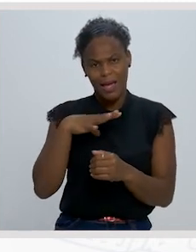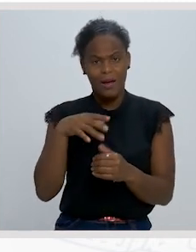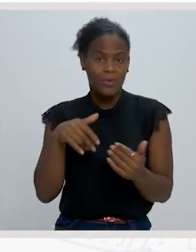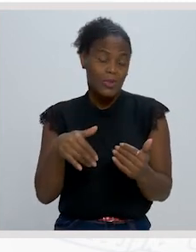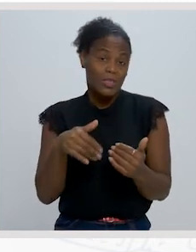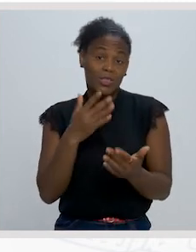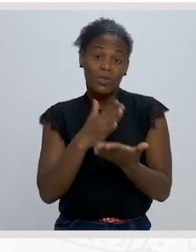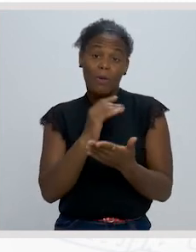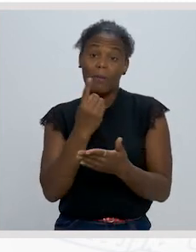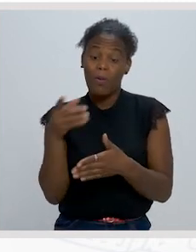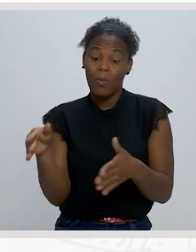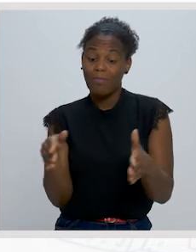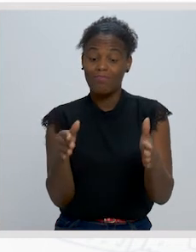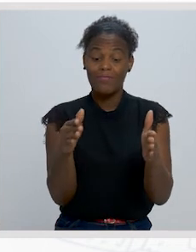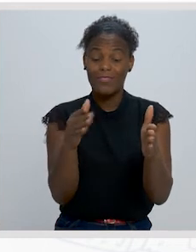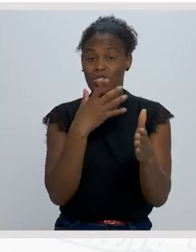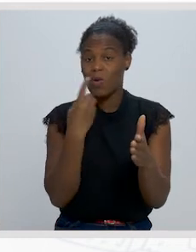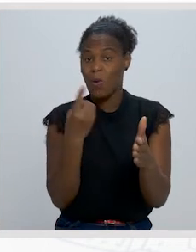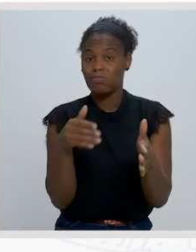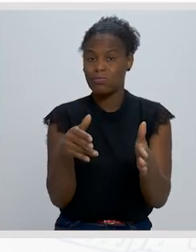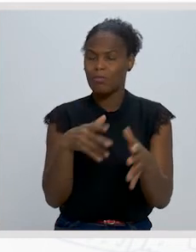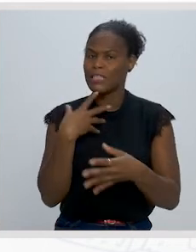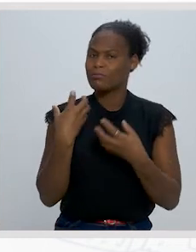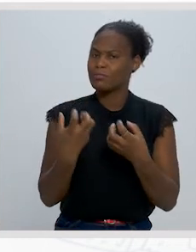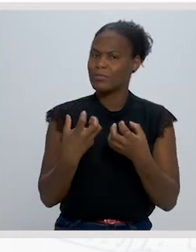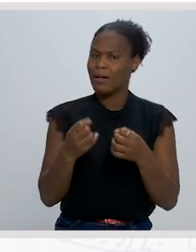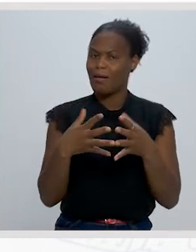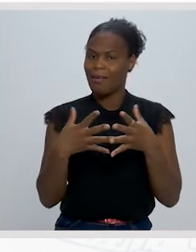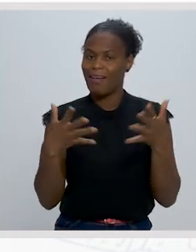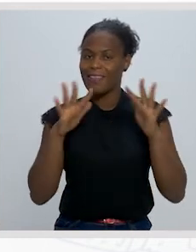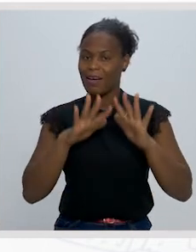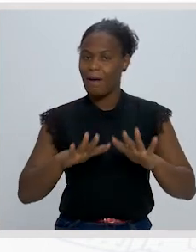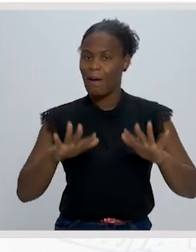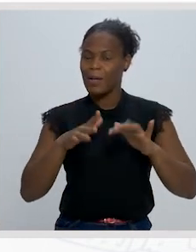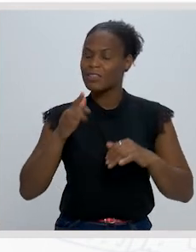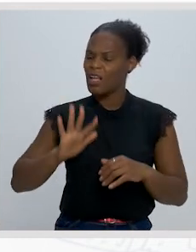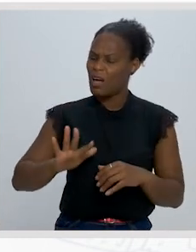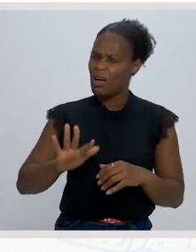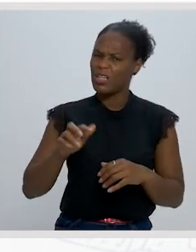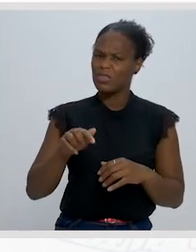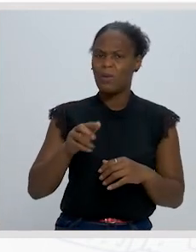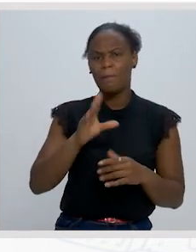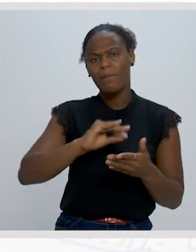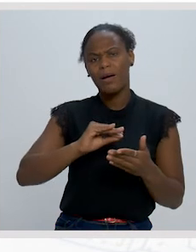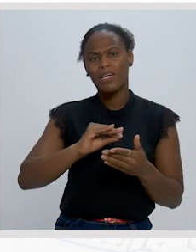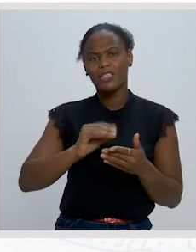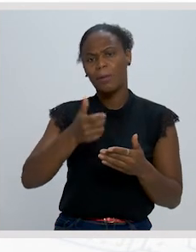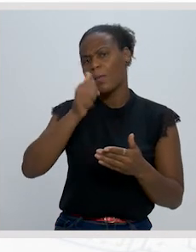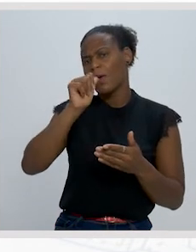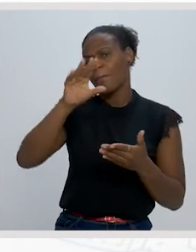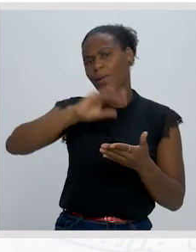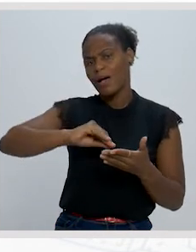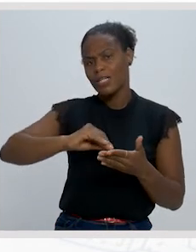só todo o caminho eu posso resistir a grande calma deixai-me sorar mais e beber mais